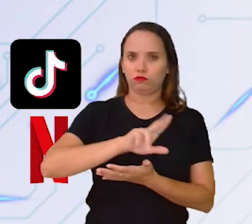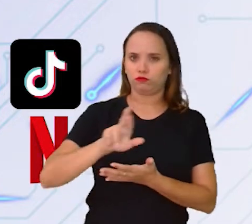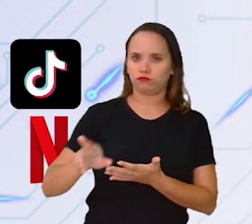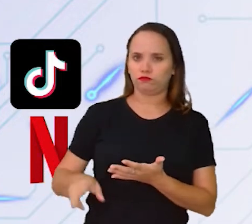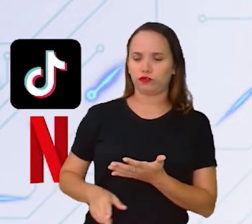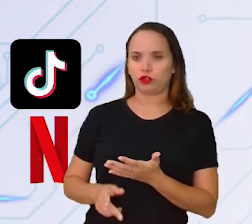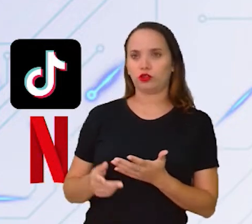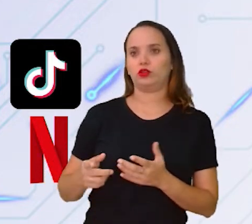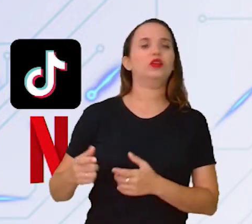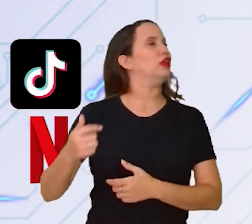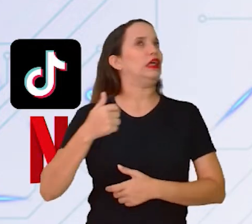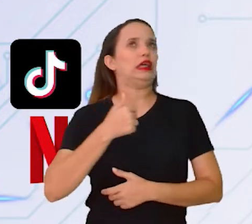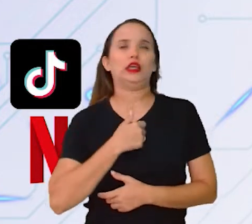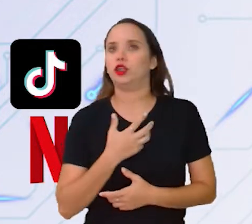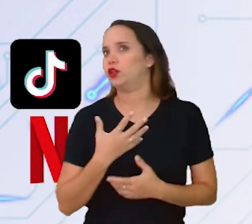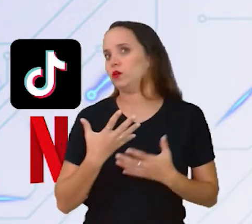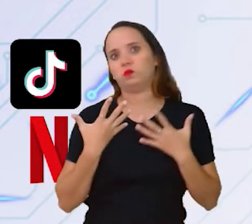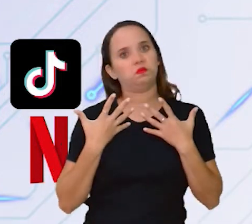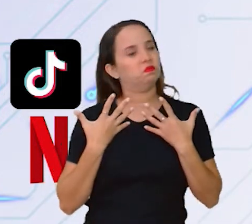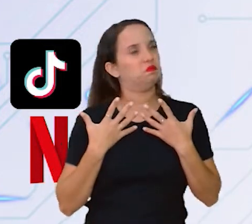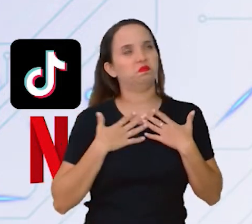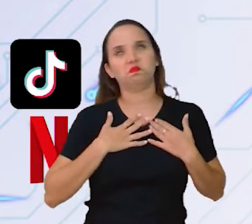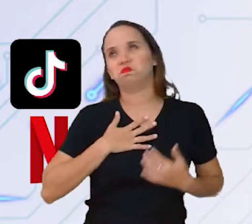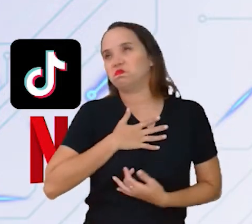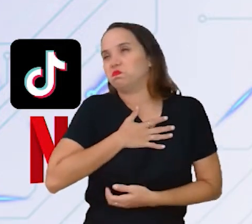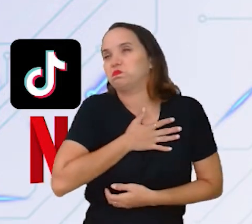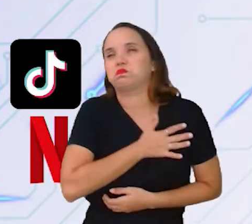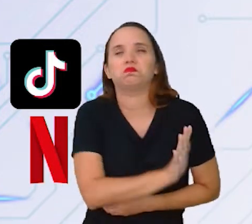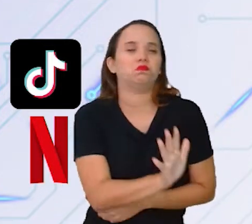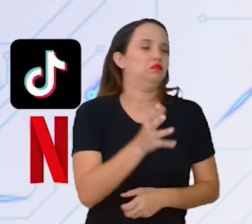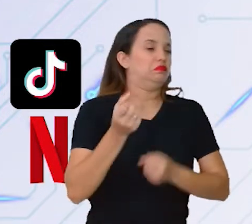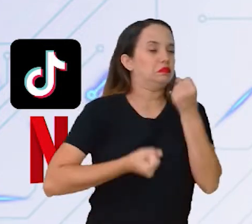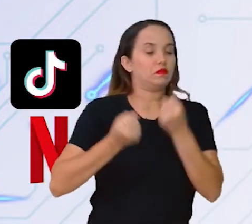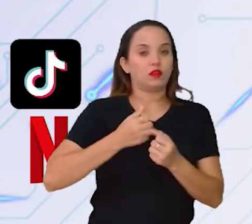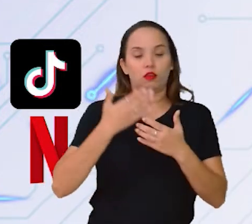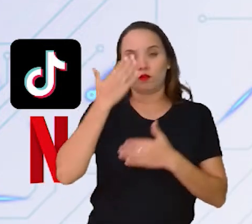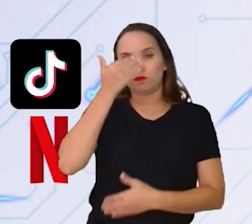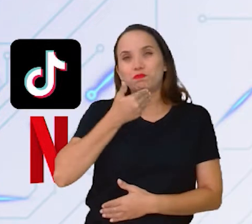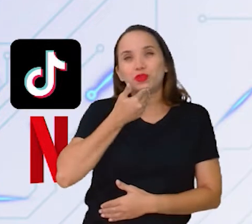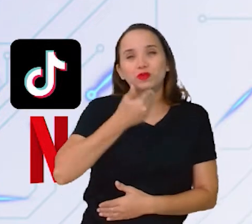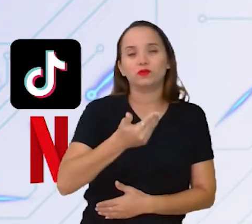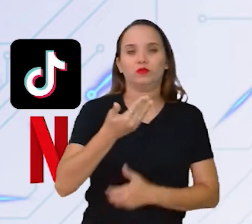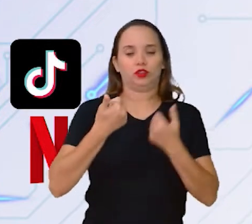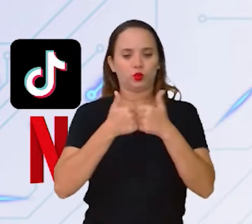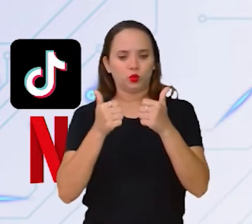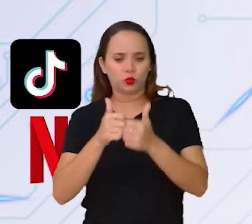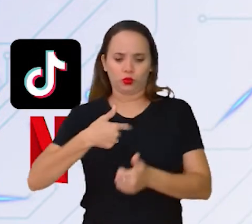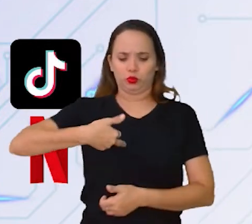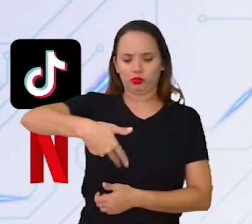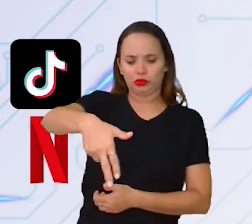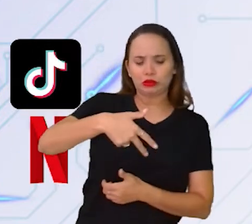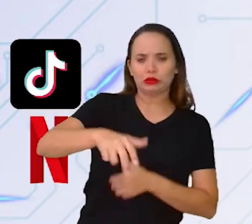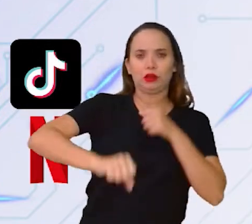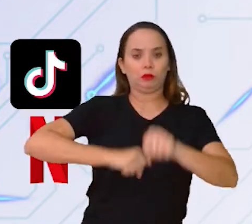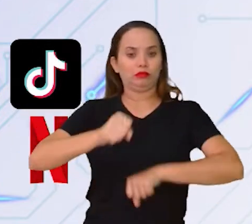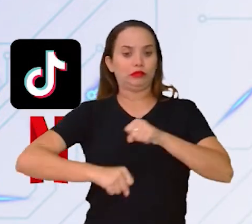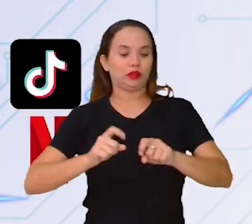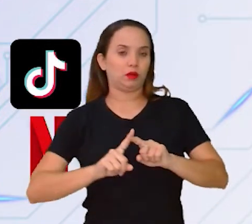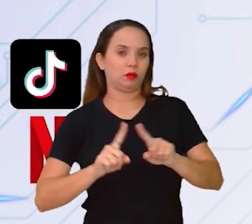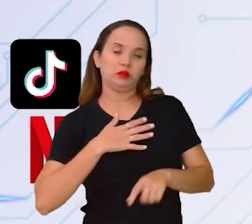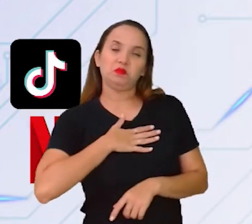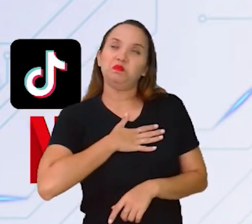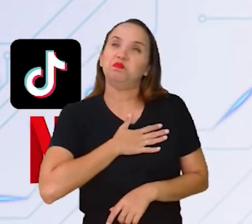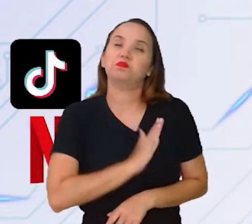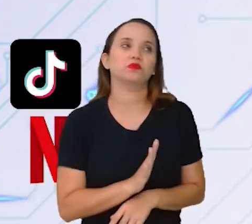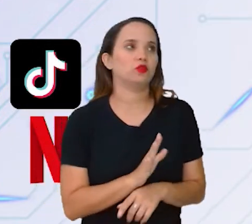falo assim, que eu não suporto dirigir, eu prefiro ônibus a pé, completo, não suporto dirigir. Mas hoje a gente tem um